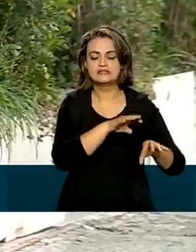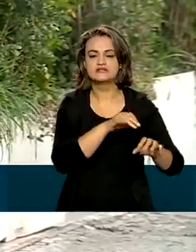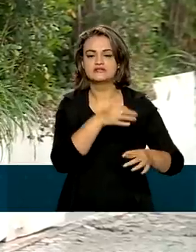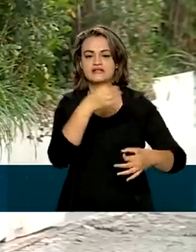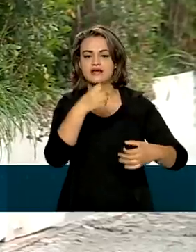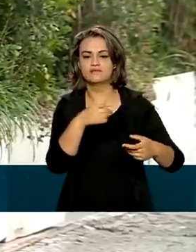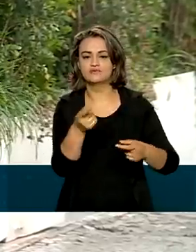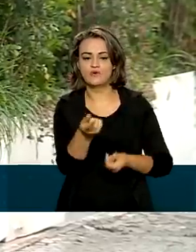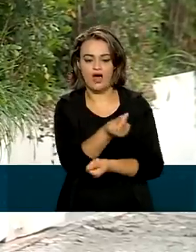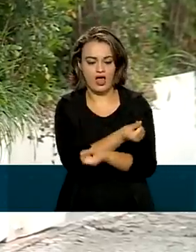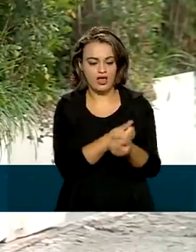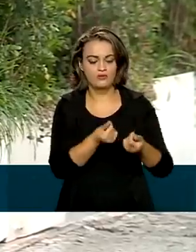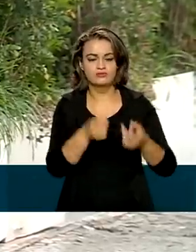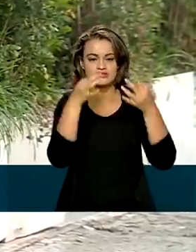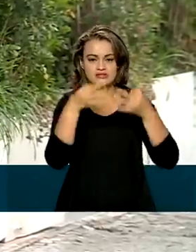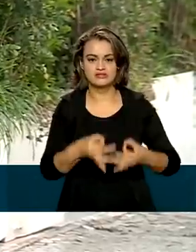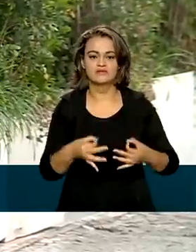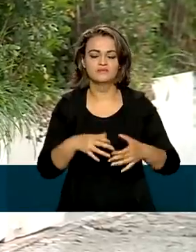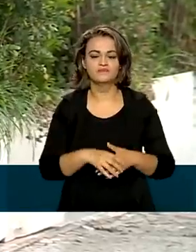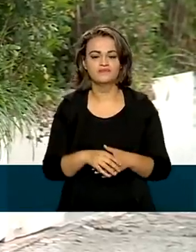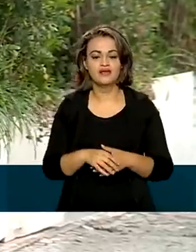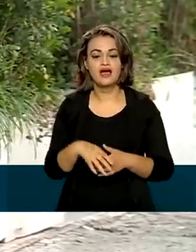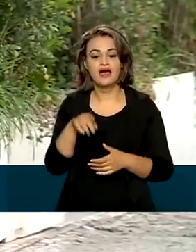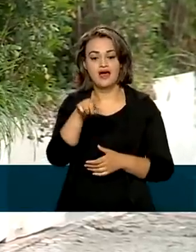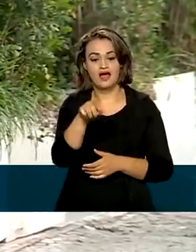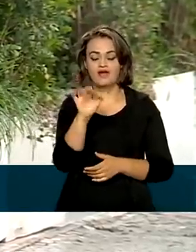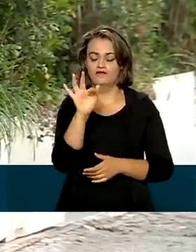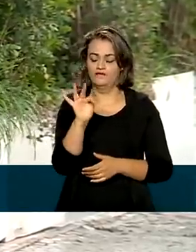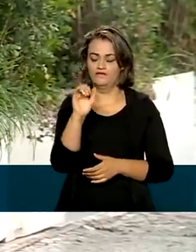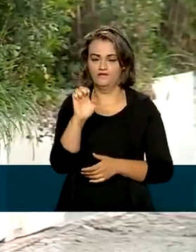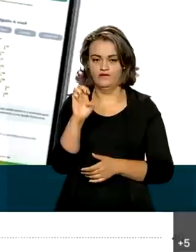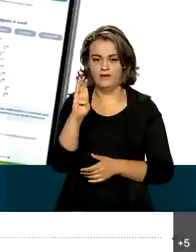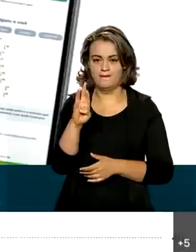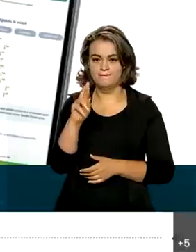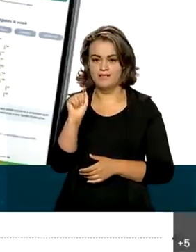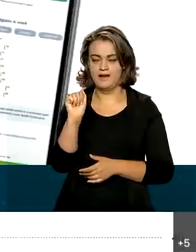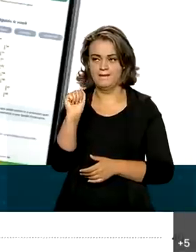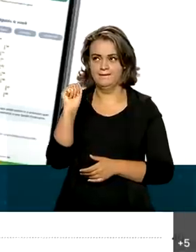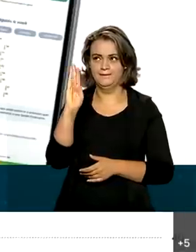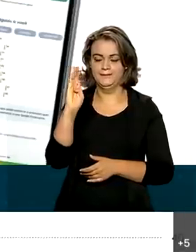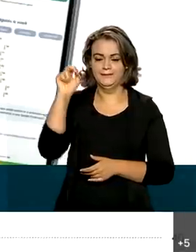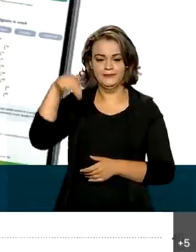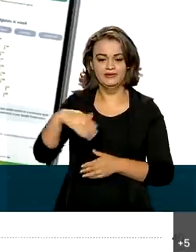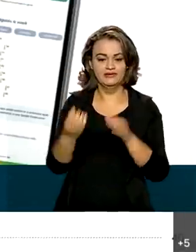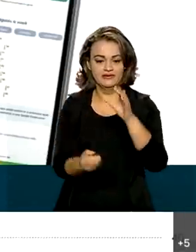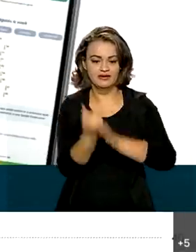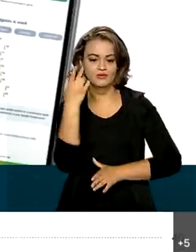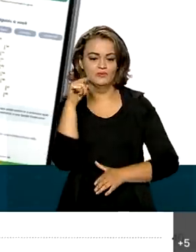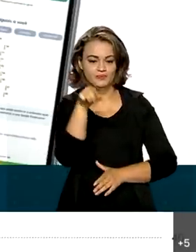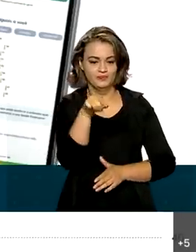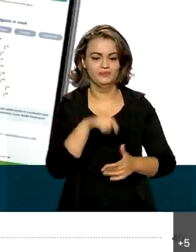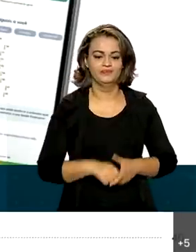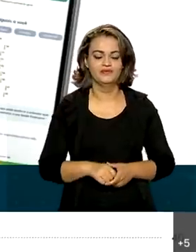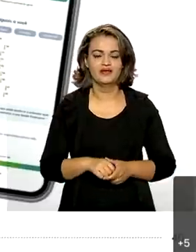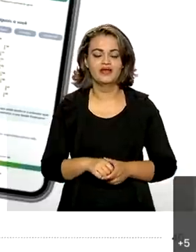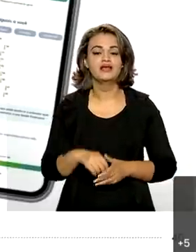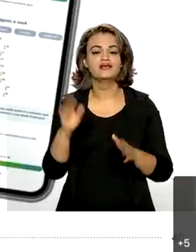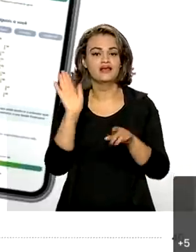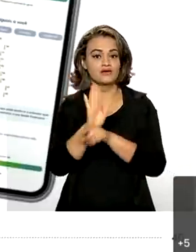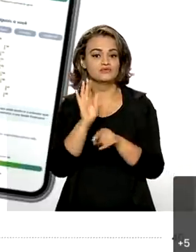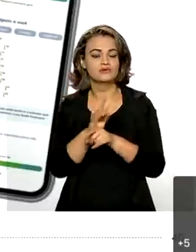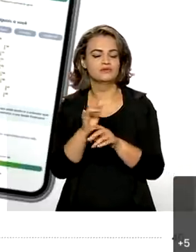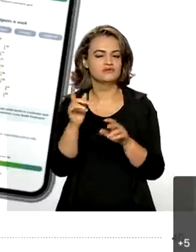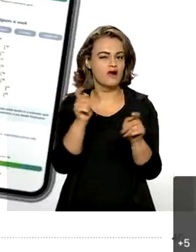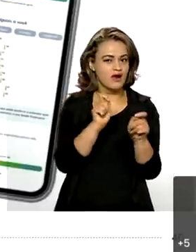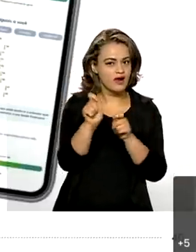Para ajudar o cidadão a fugir do vermelho, a Febraban e o Banco Central lançaram uma ferramenta que pode melhorar a relação do